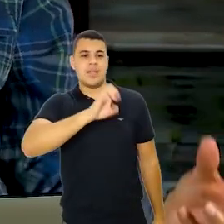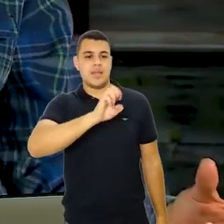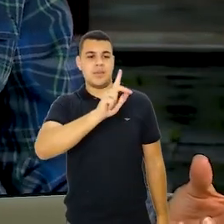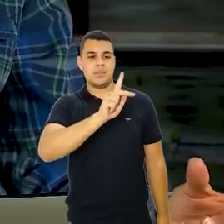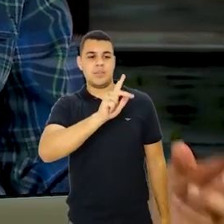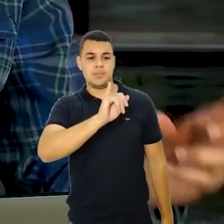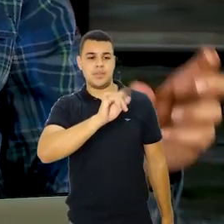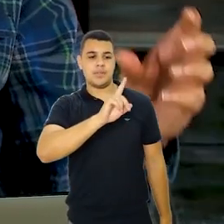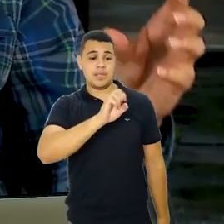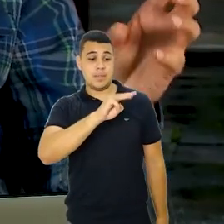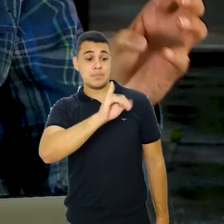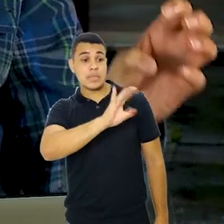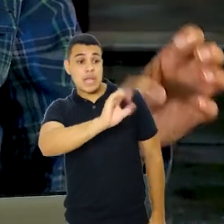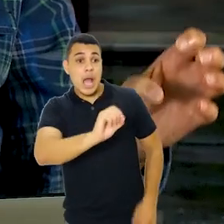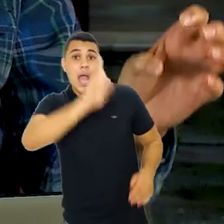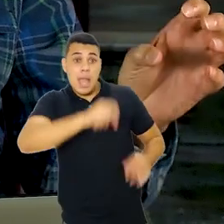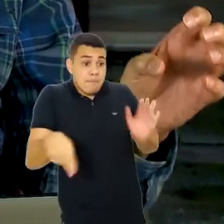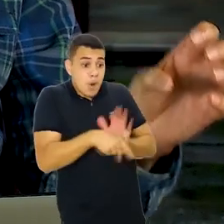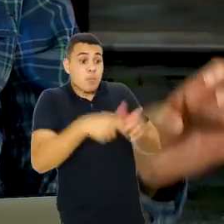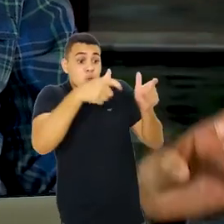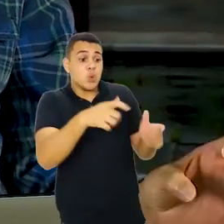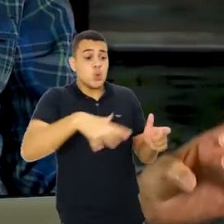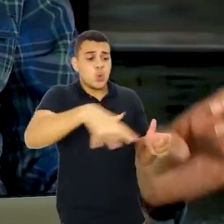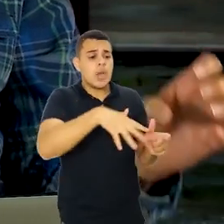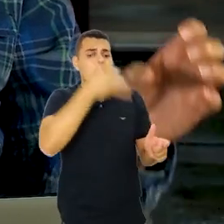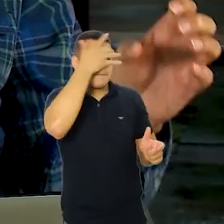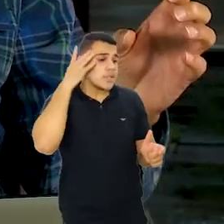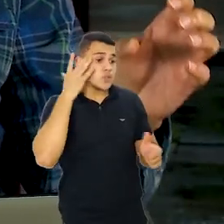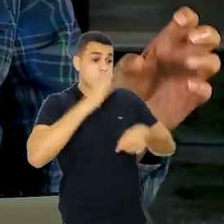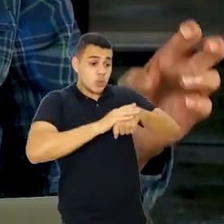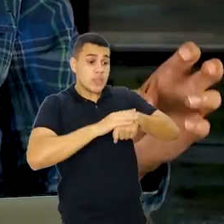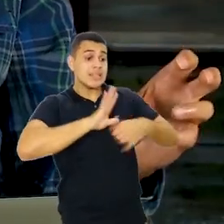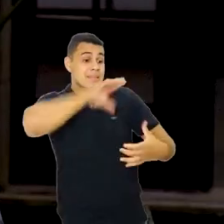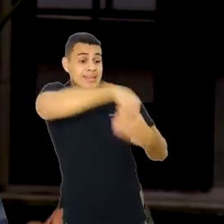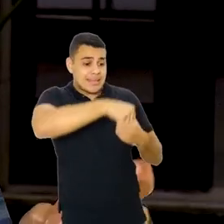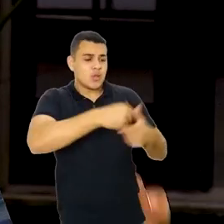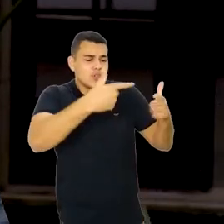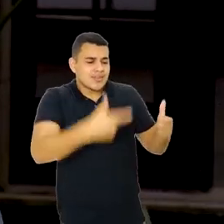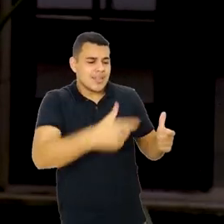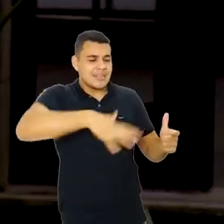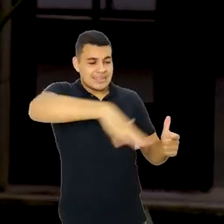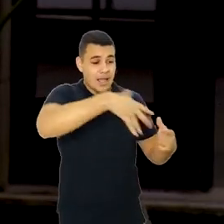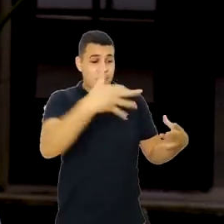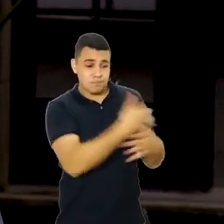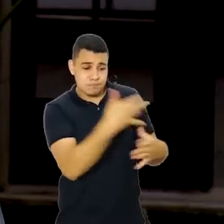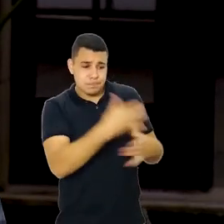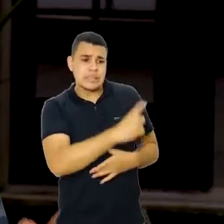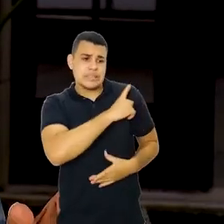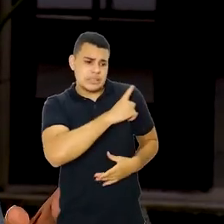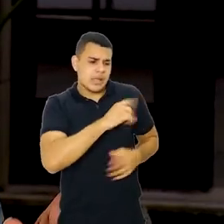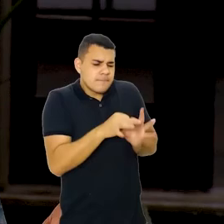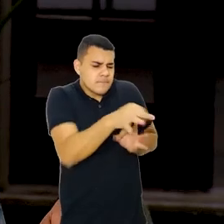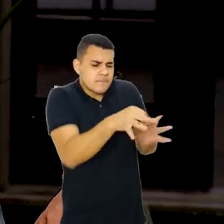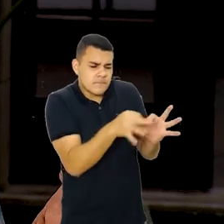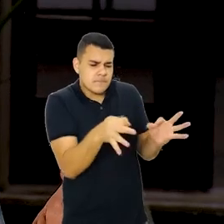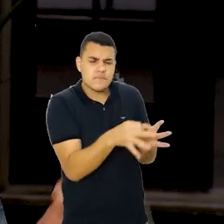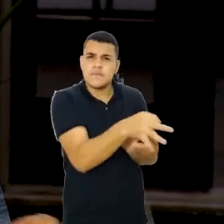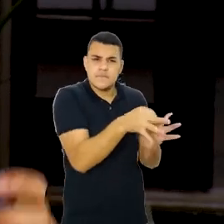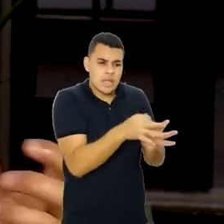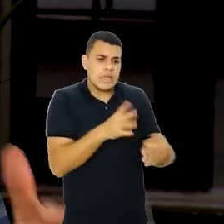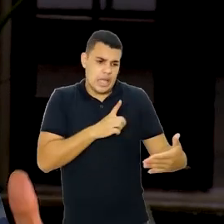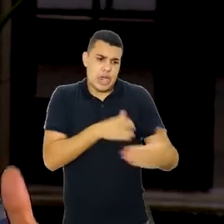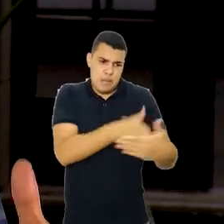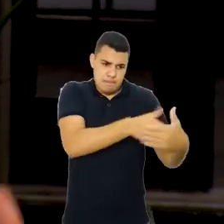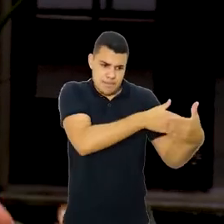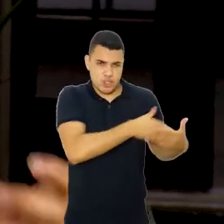de ocorrência epidêmica, localizada, os casos estão relacionados entre si, ele